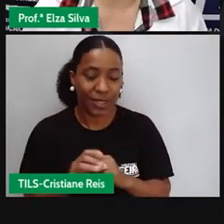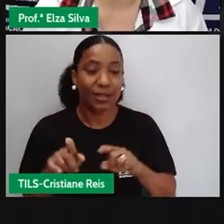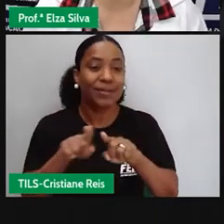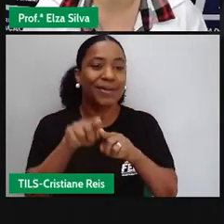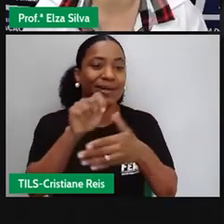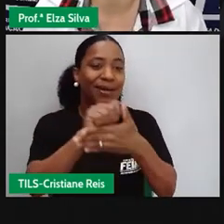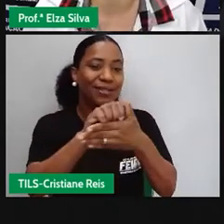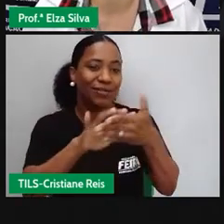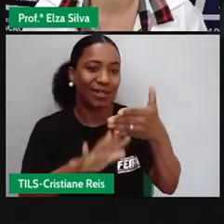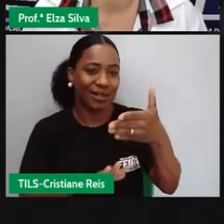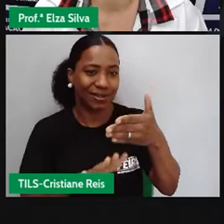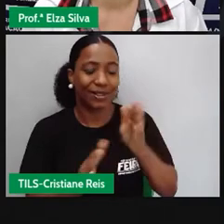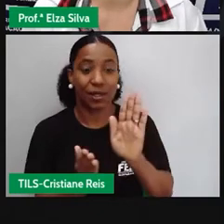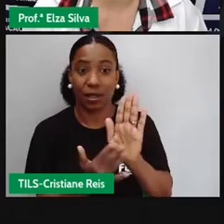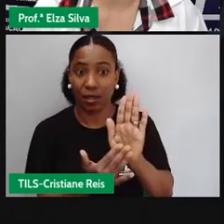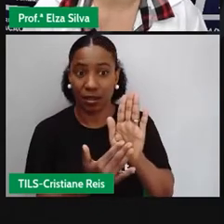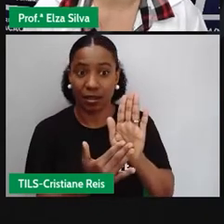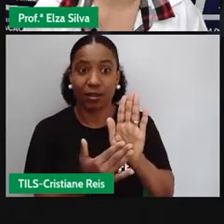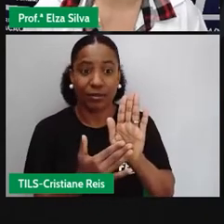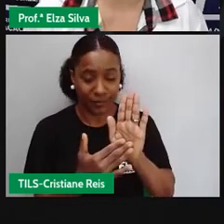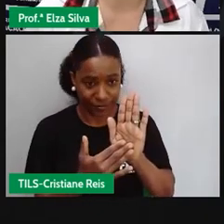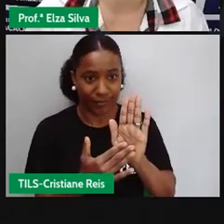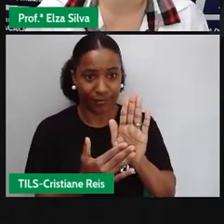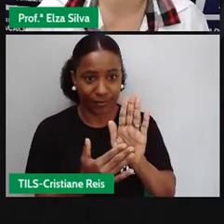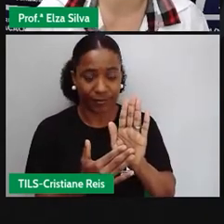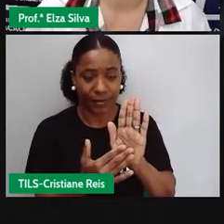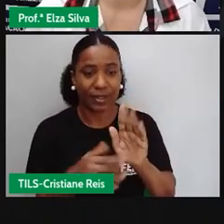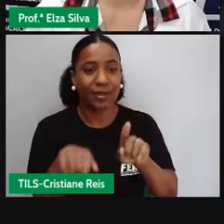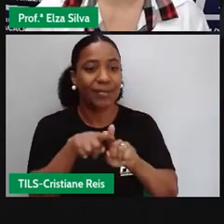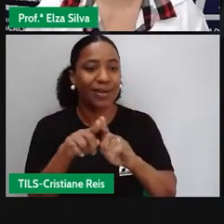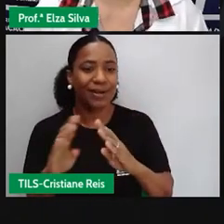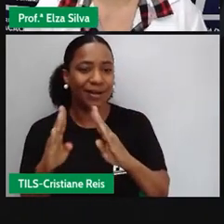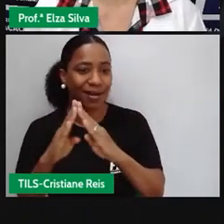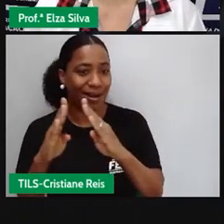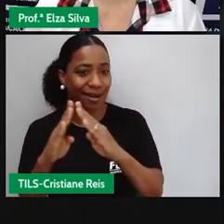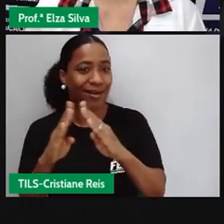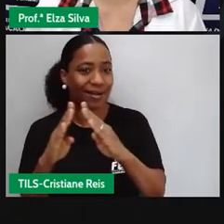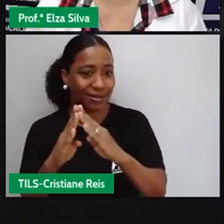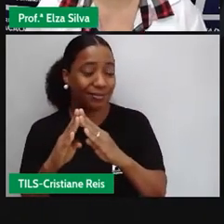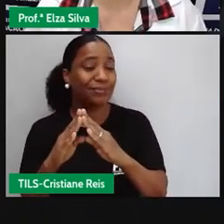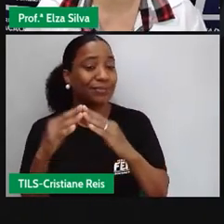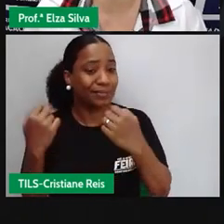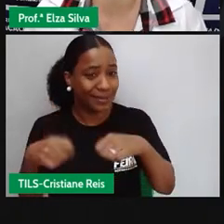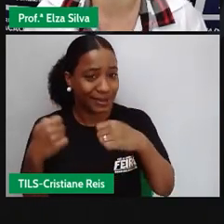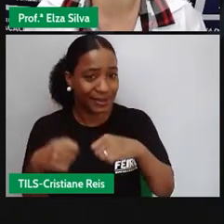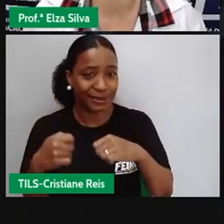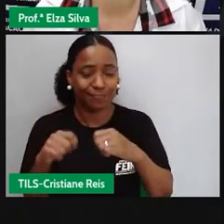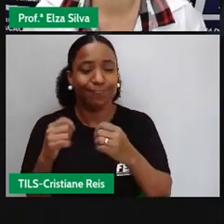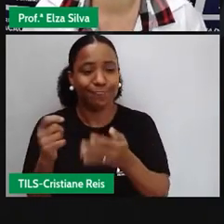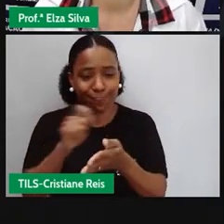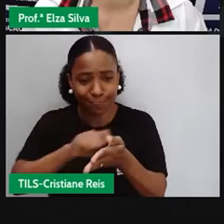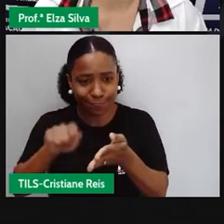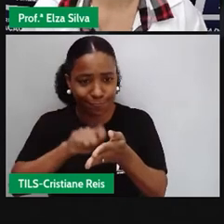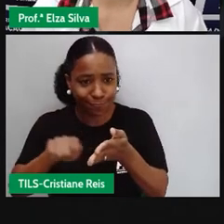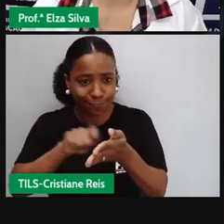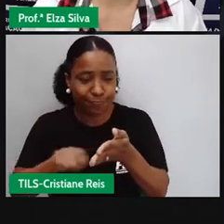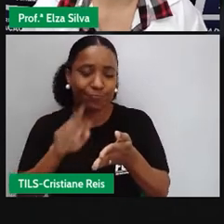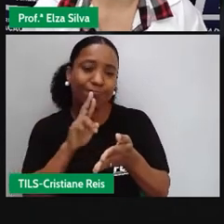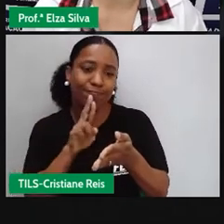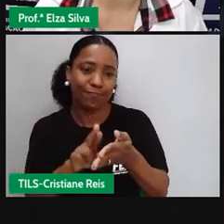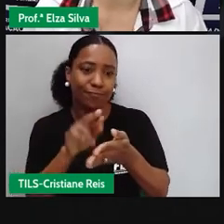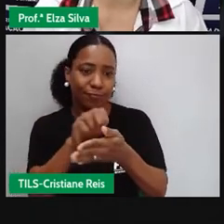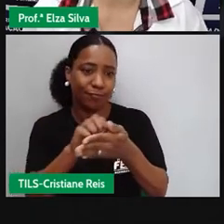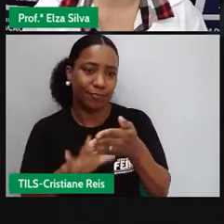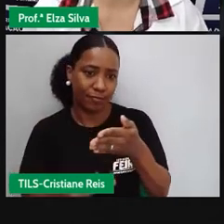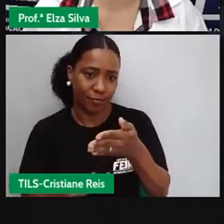propomos durante a aula e depois para casa, é importante que você realize-as, justamente